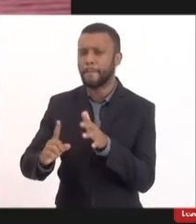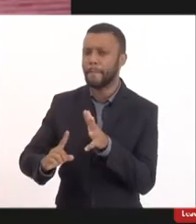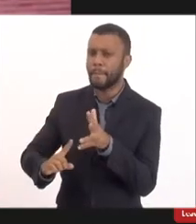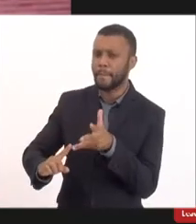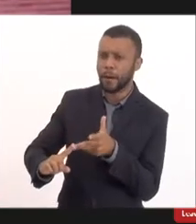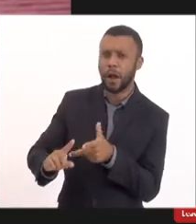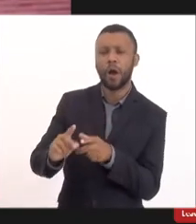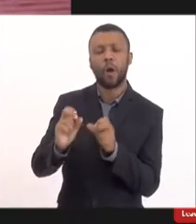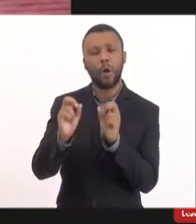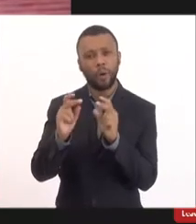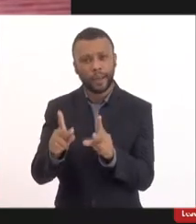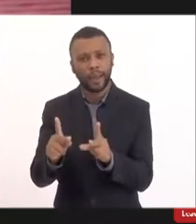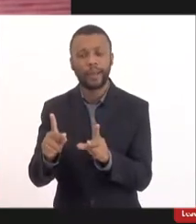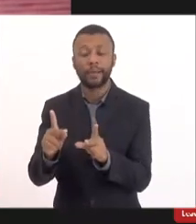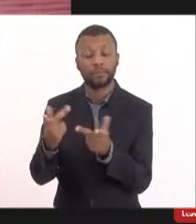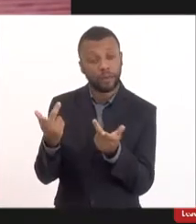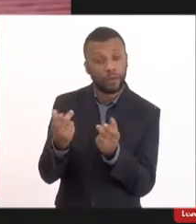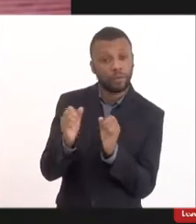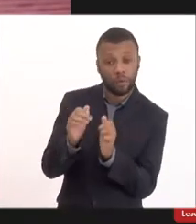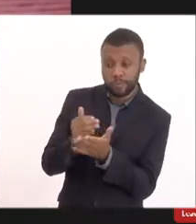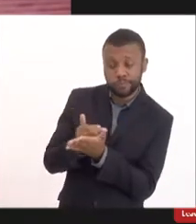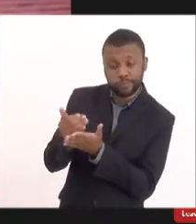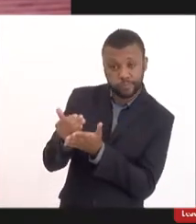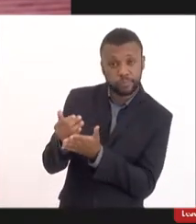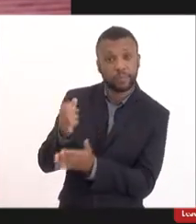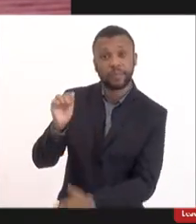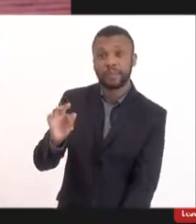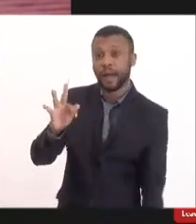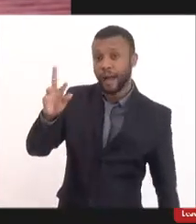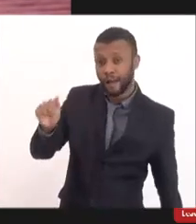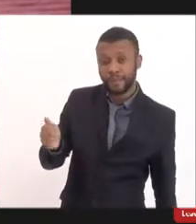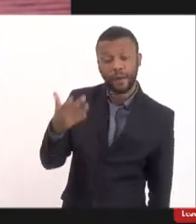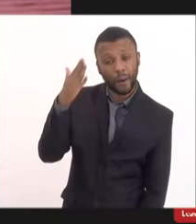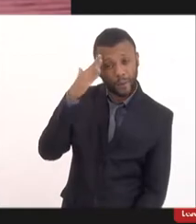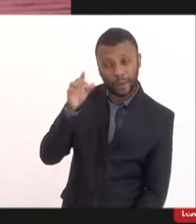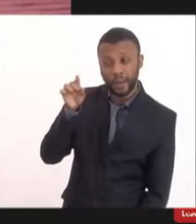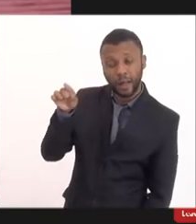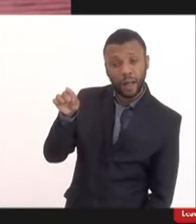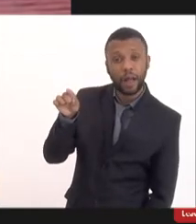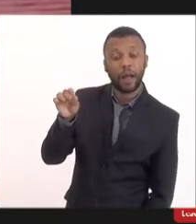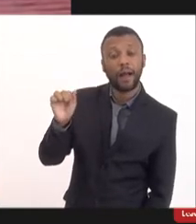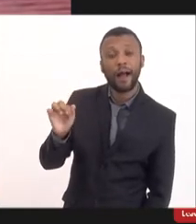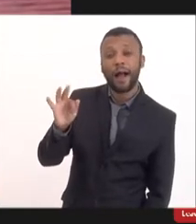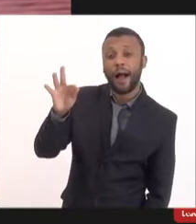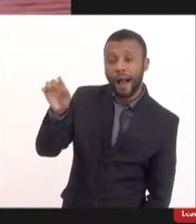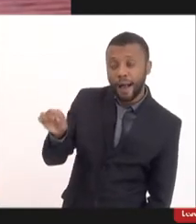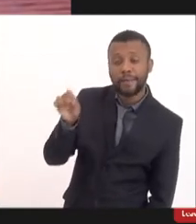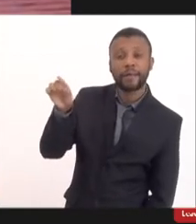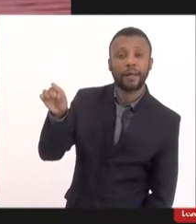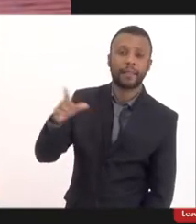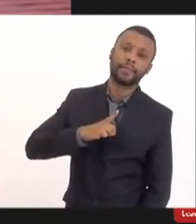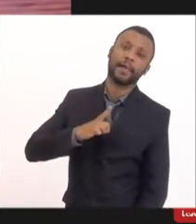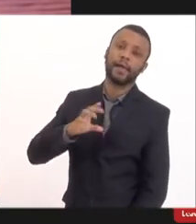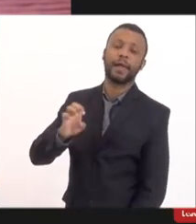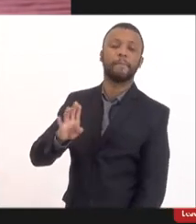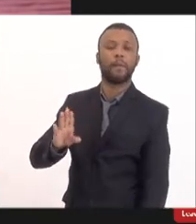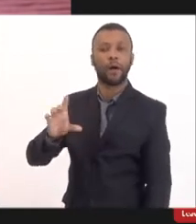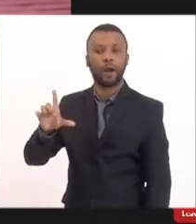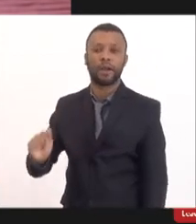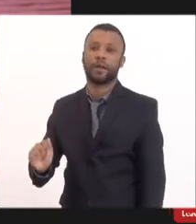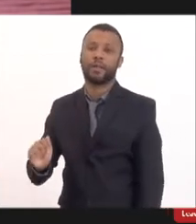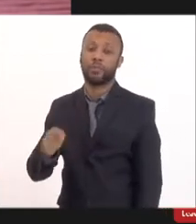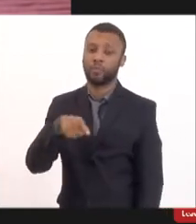indicaria essa vacina na África porque ebola circula lá não no Brasil então é importante que a gente faça essa distinção